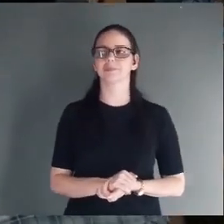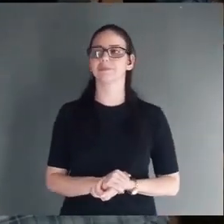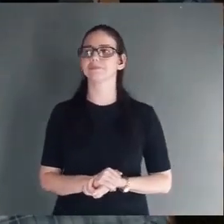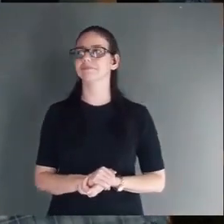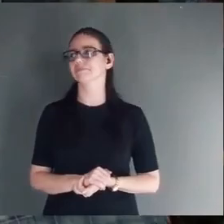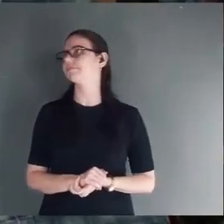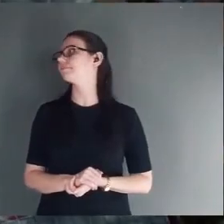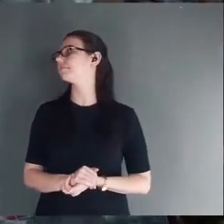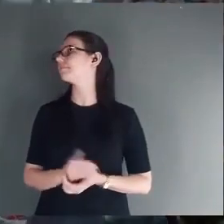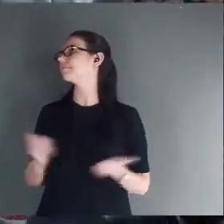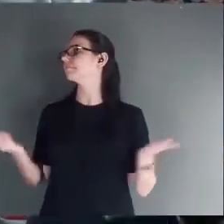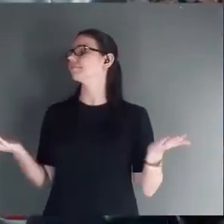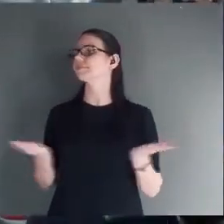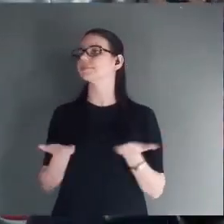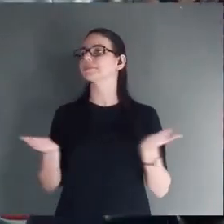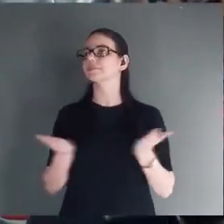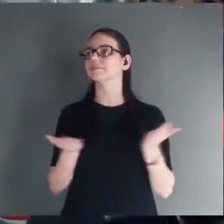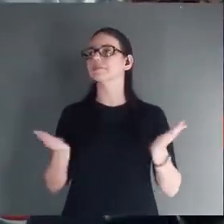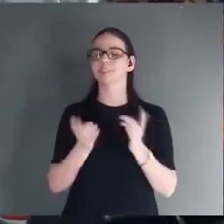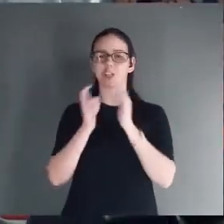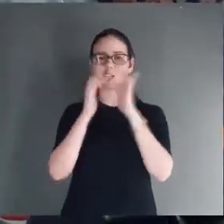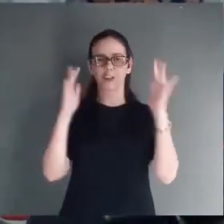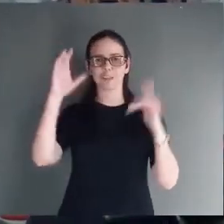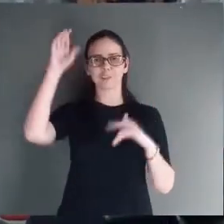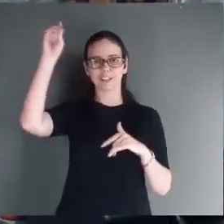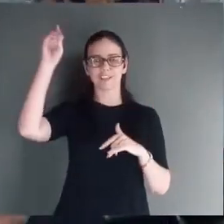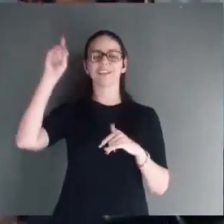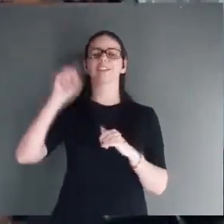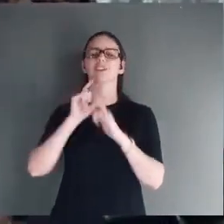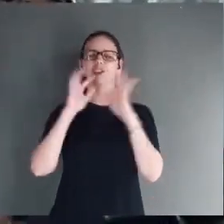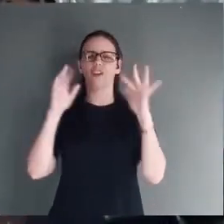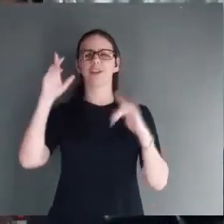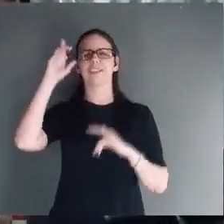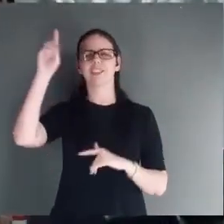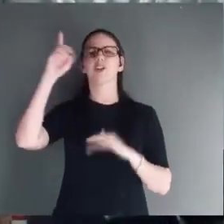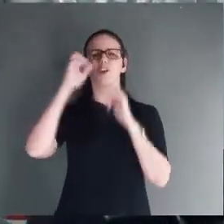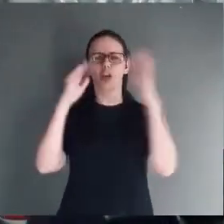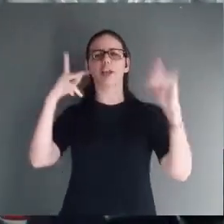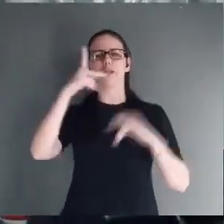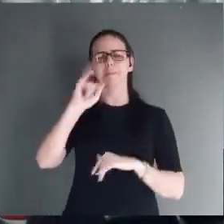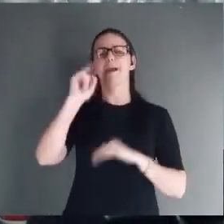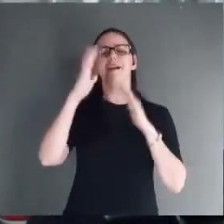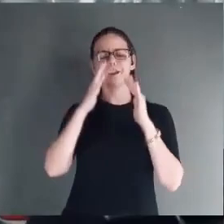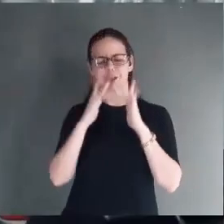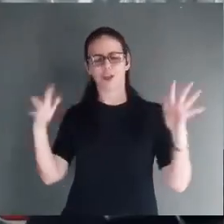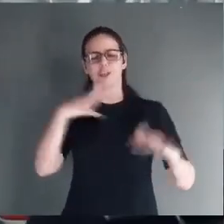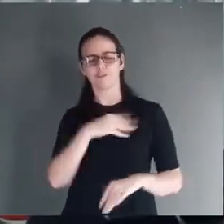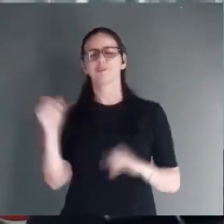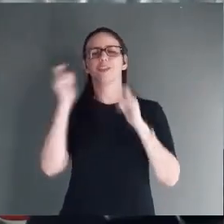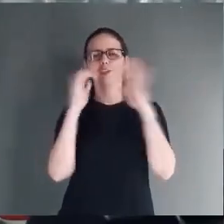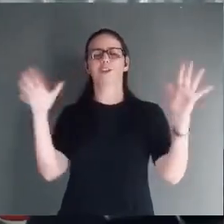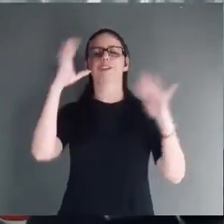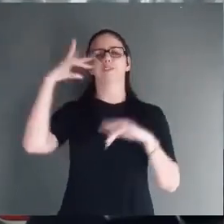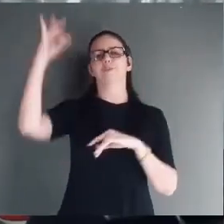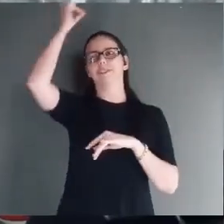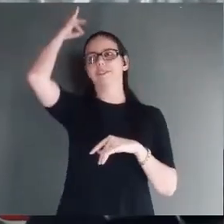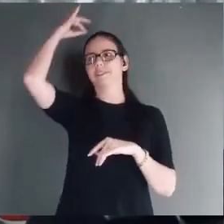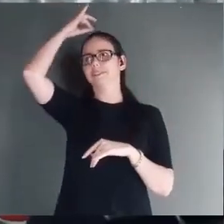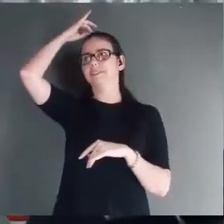Quero dar Glorifica a Deus Glorifica ao Pai E Filho E Espírito Santo Dá uma glória a Deus Aí no seu lugar Glória a Deus